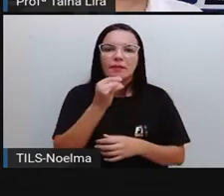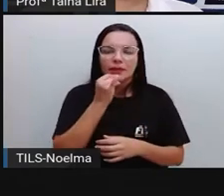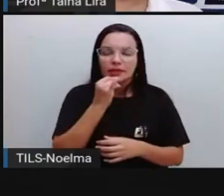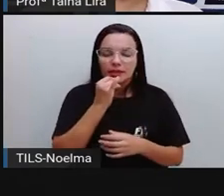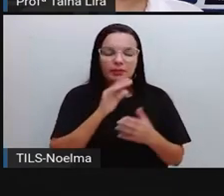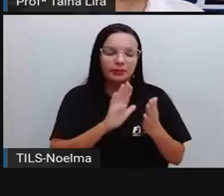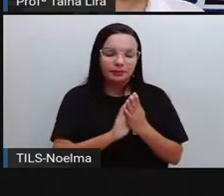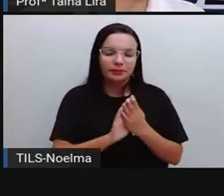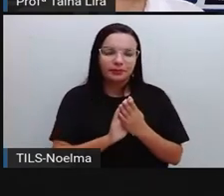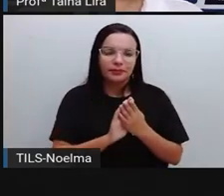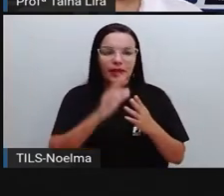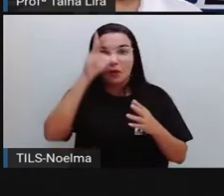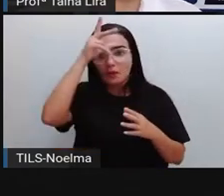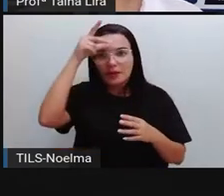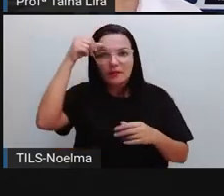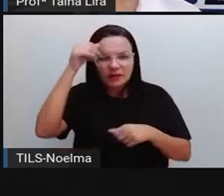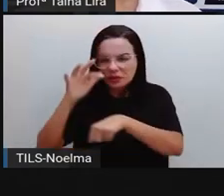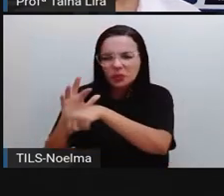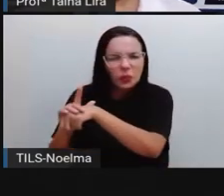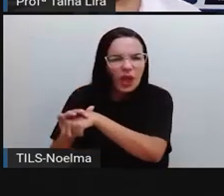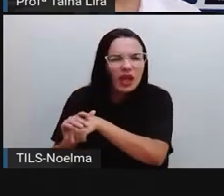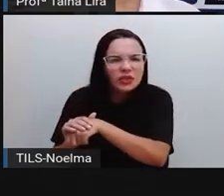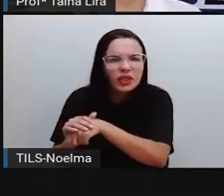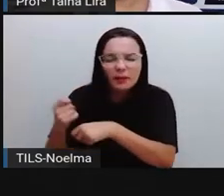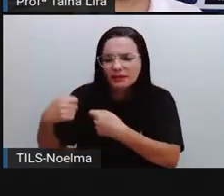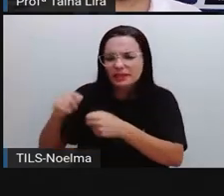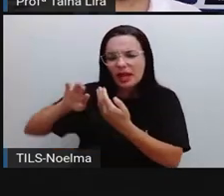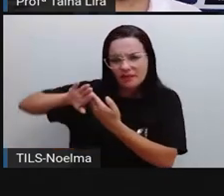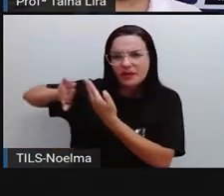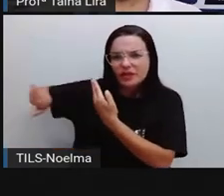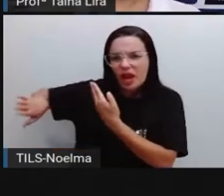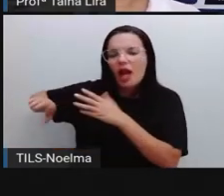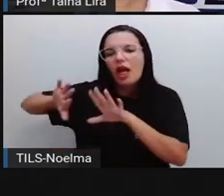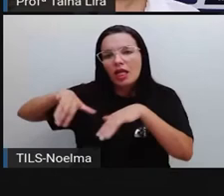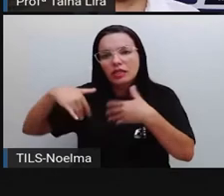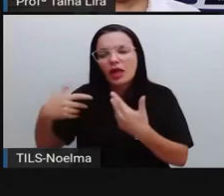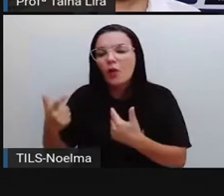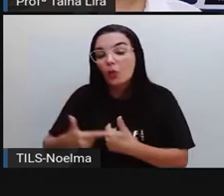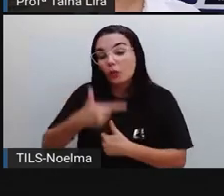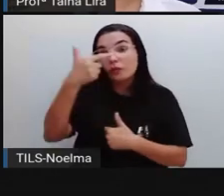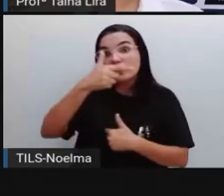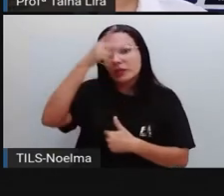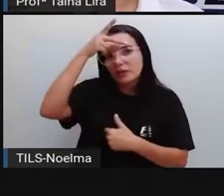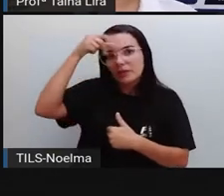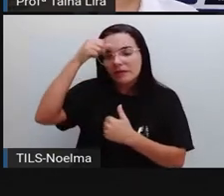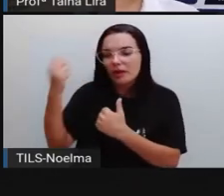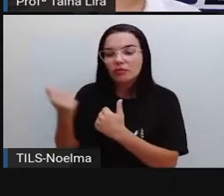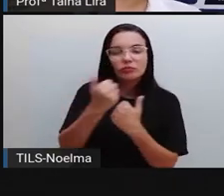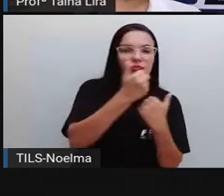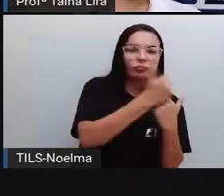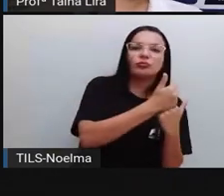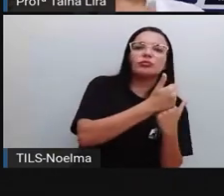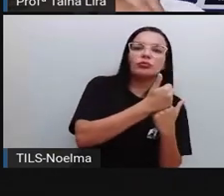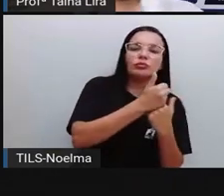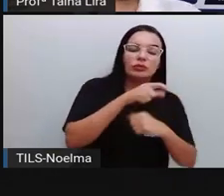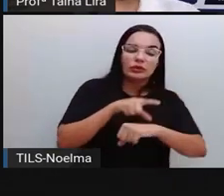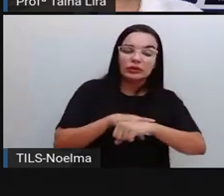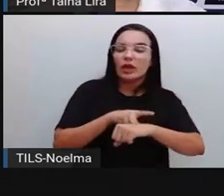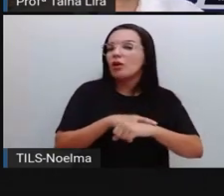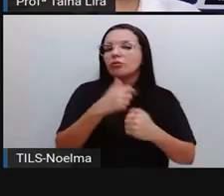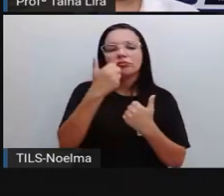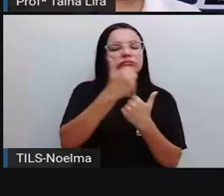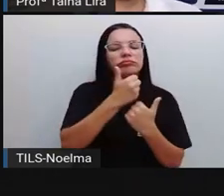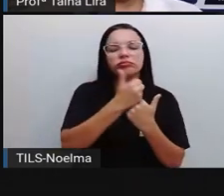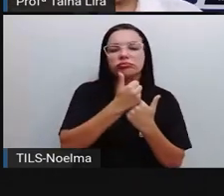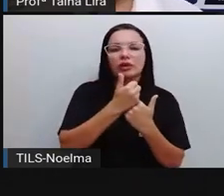por exemplo, adoecer, precisa ficar afastado. Então, é o vice-prefeito que vai assumir interinamente a prefeitura,